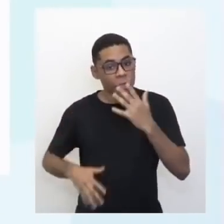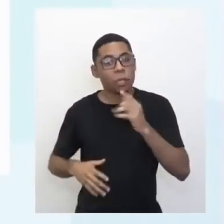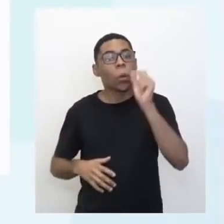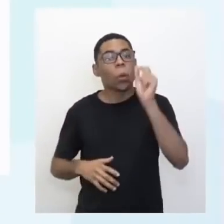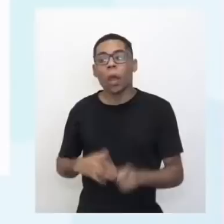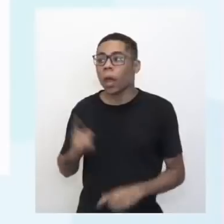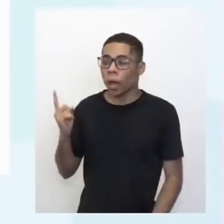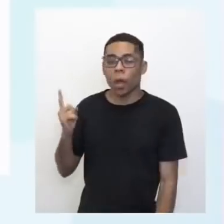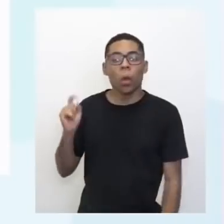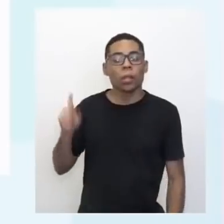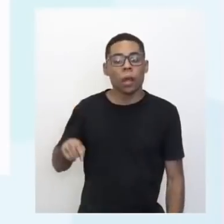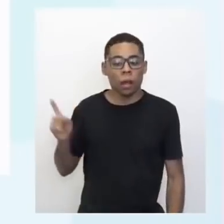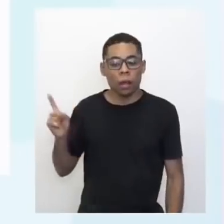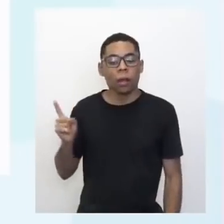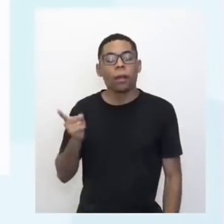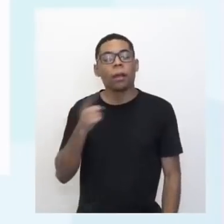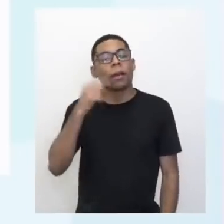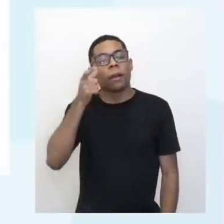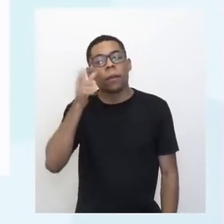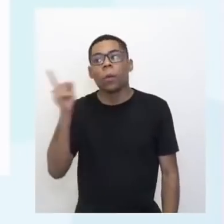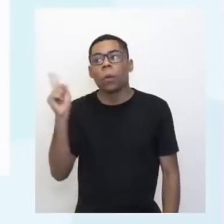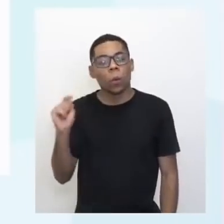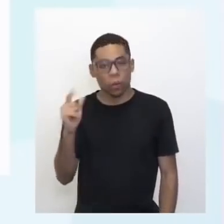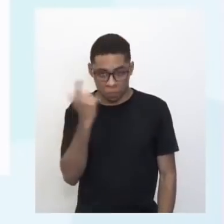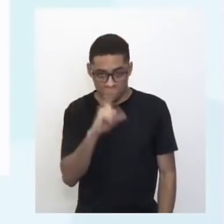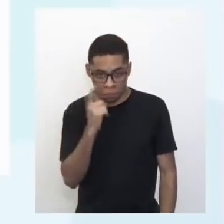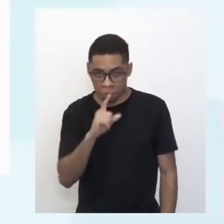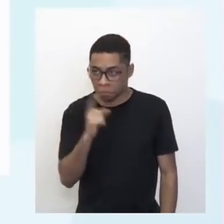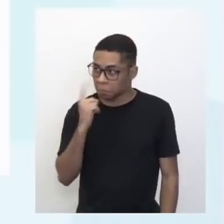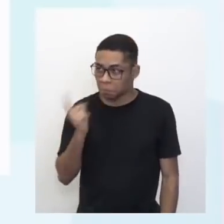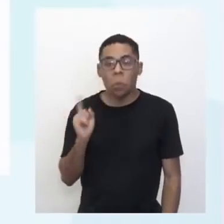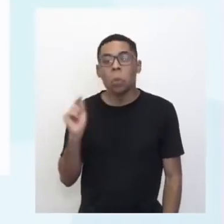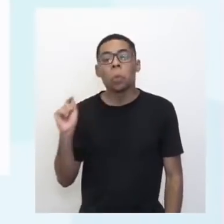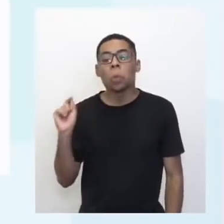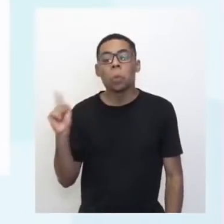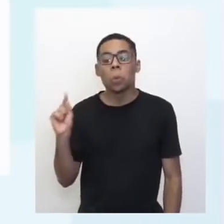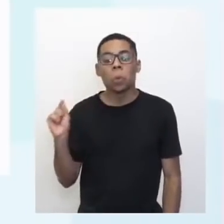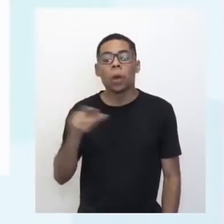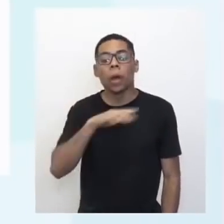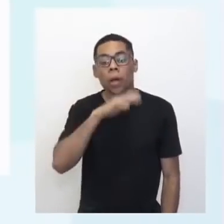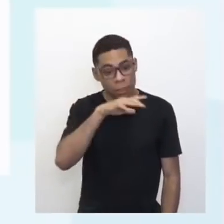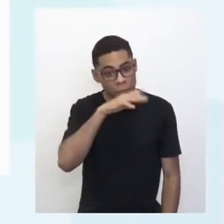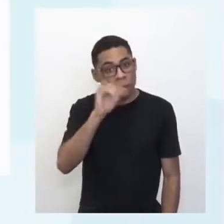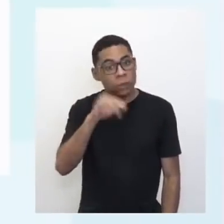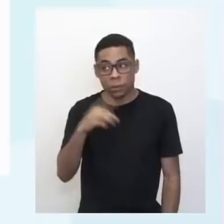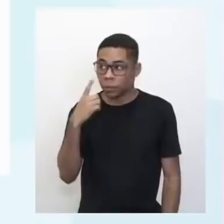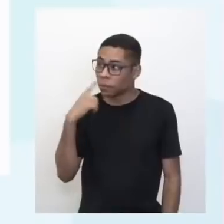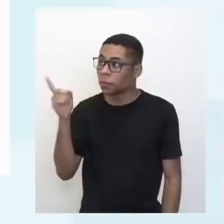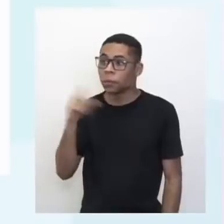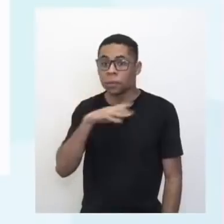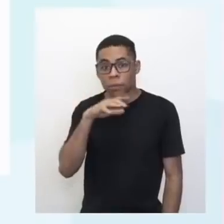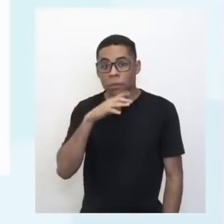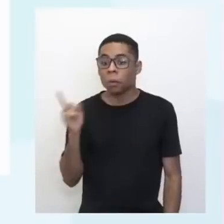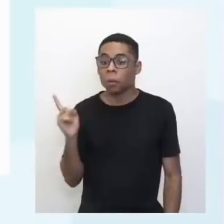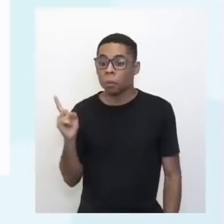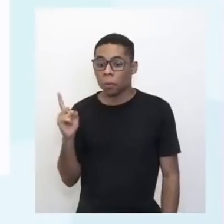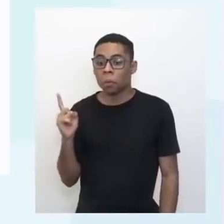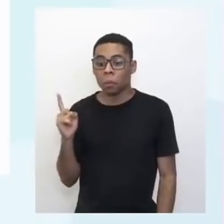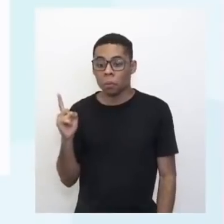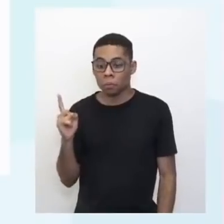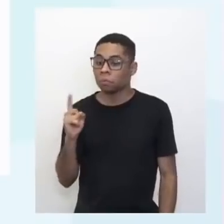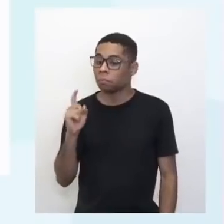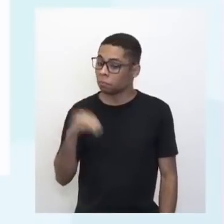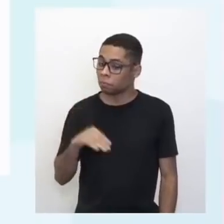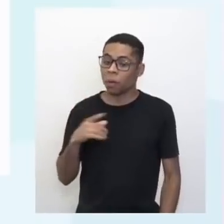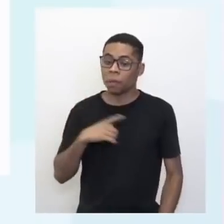aí. O vocês estão vendo nessa imagem aí? vocês estão vendo nessa imagem aí? Você consegue falar o que é? Esperando. É animal que tem emissão aí de